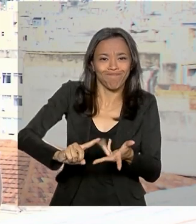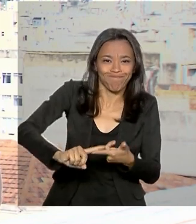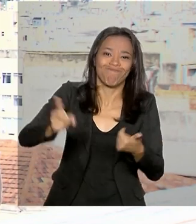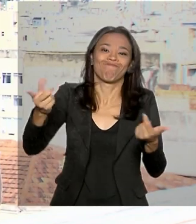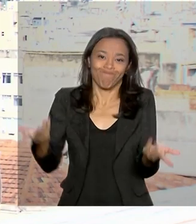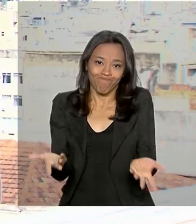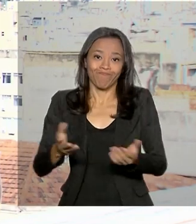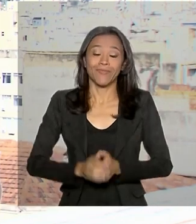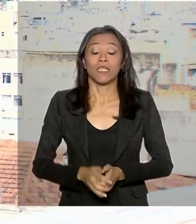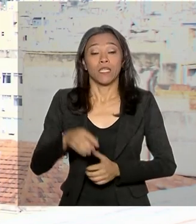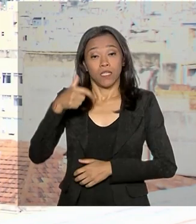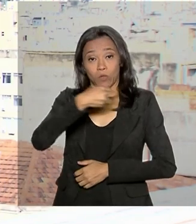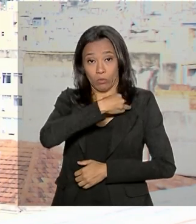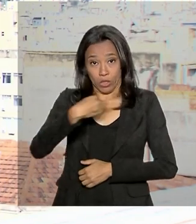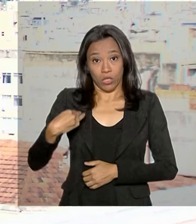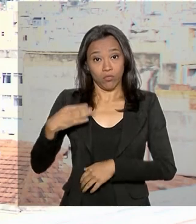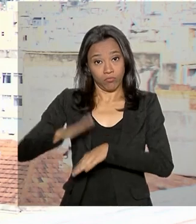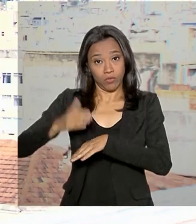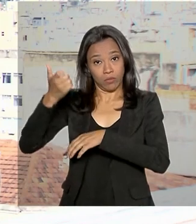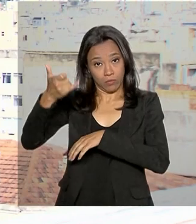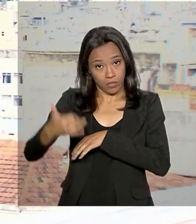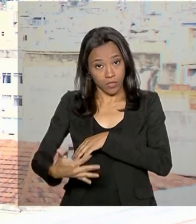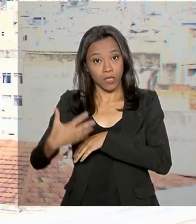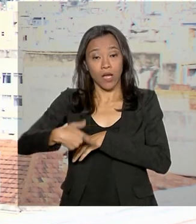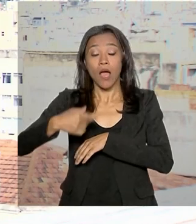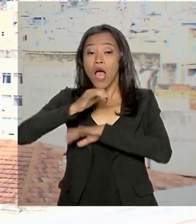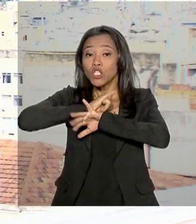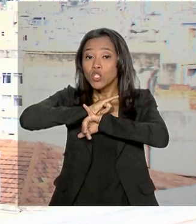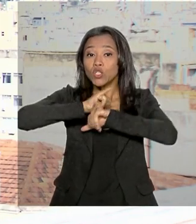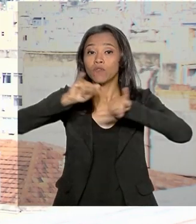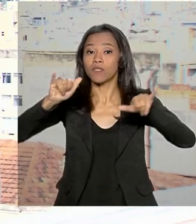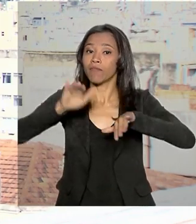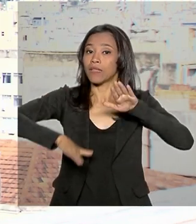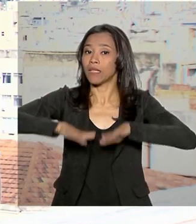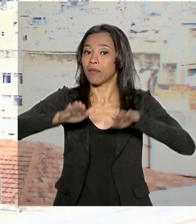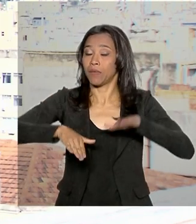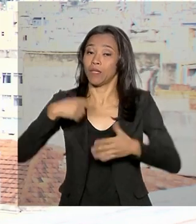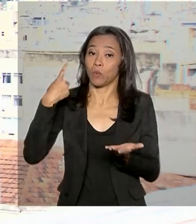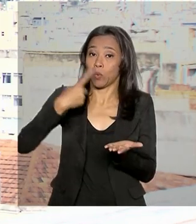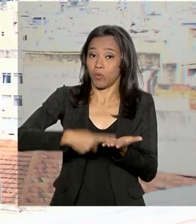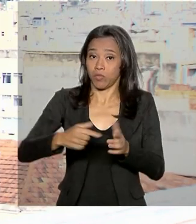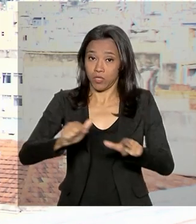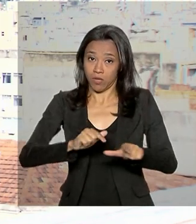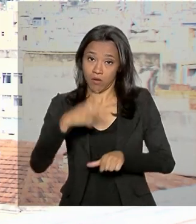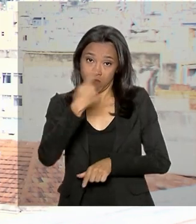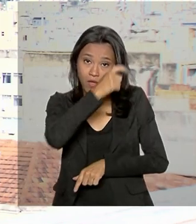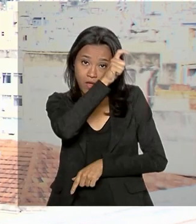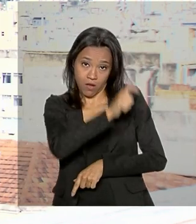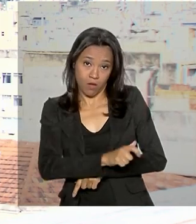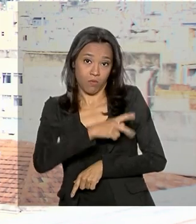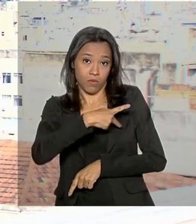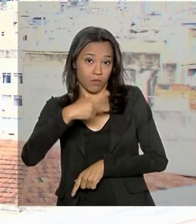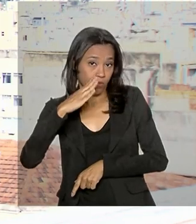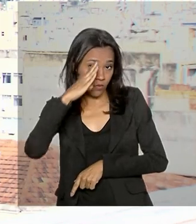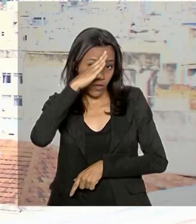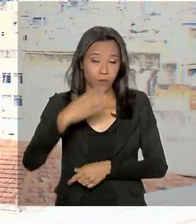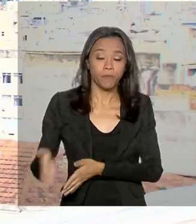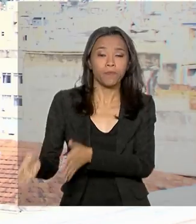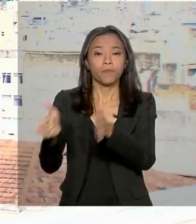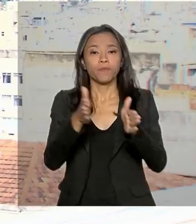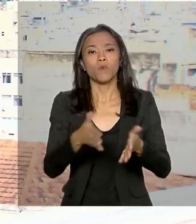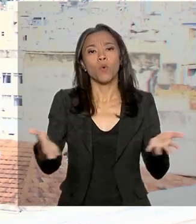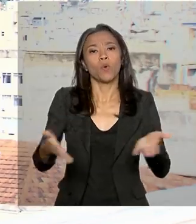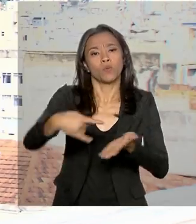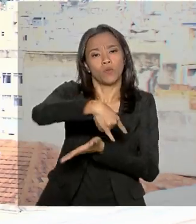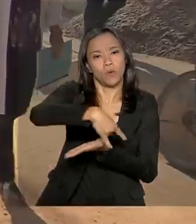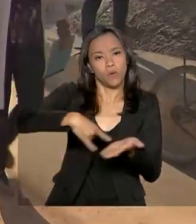de acordo com o Ministro, a data de lançamento vai depender da agenda do presidente Bolsonaro. E uma portaria publicada hoje no